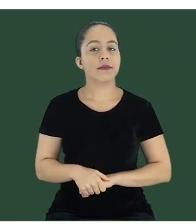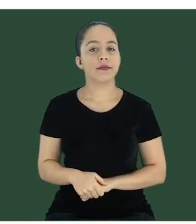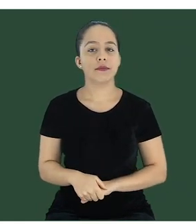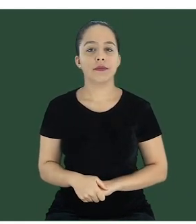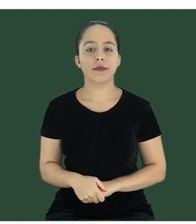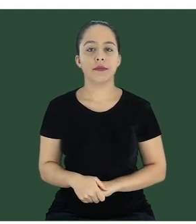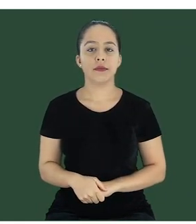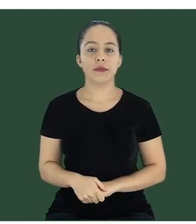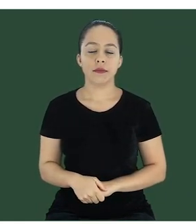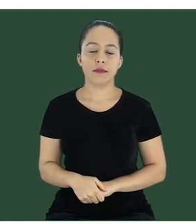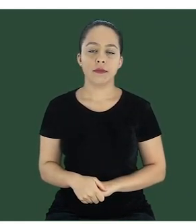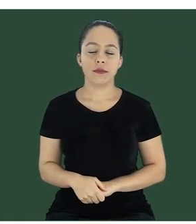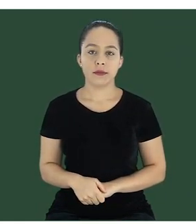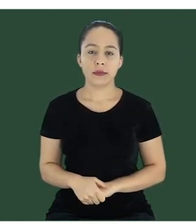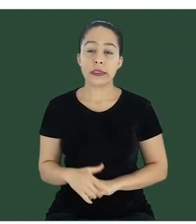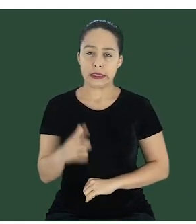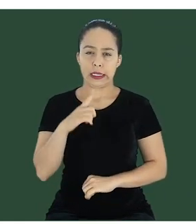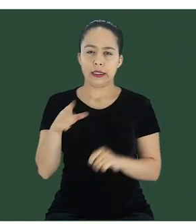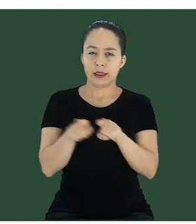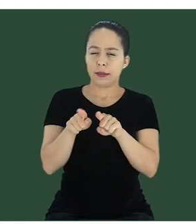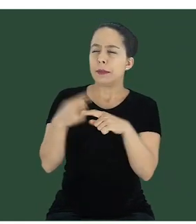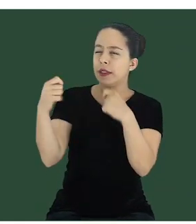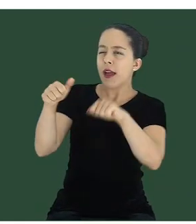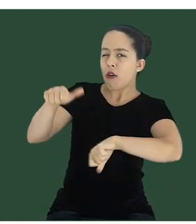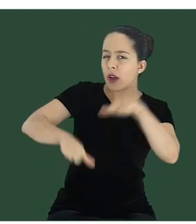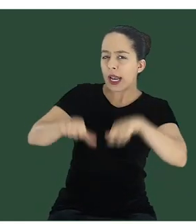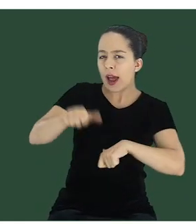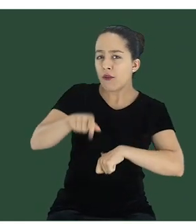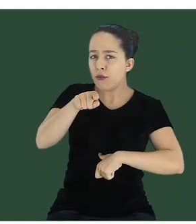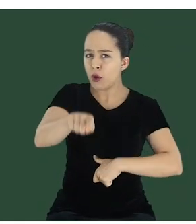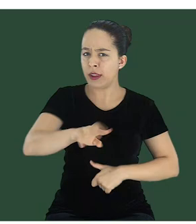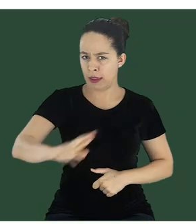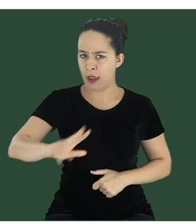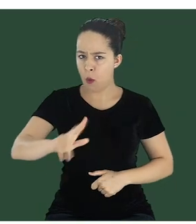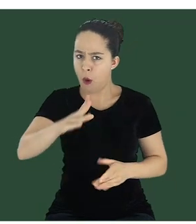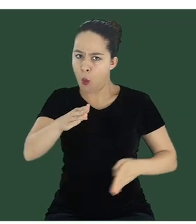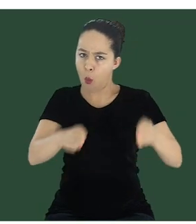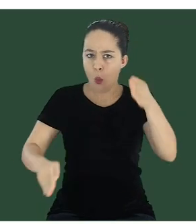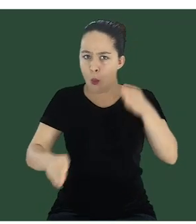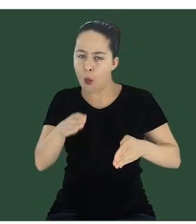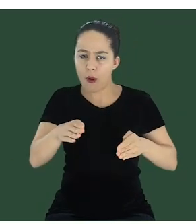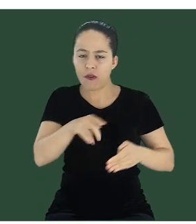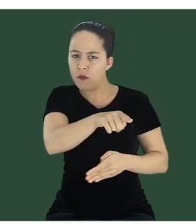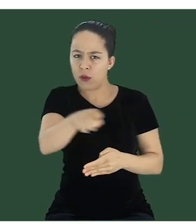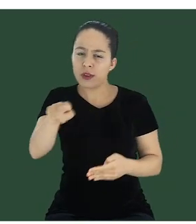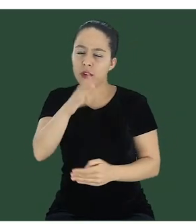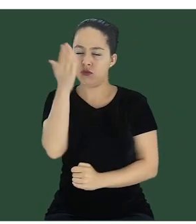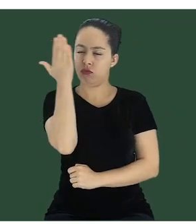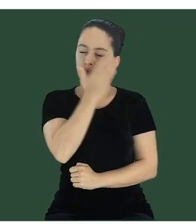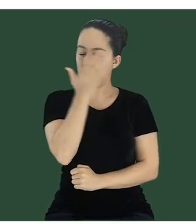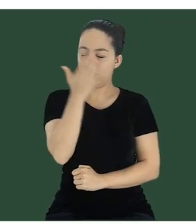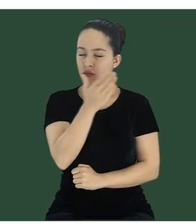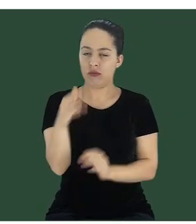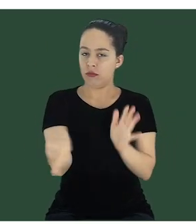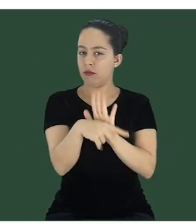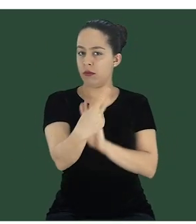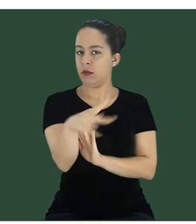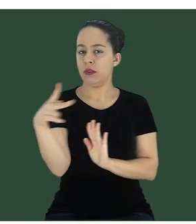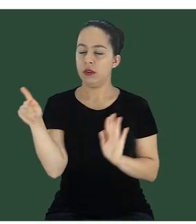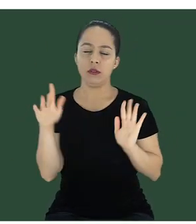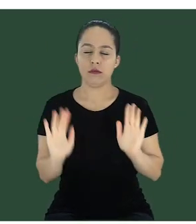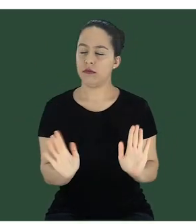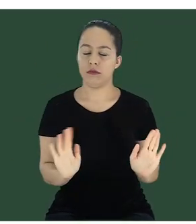Aqui você vai Tem um pequeno capture aqui. Não deve aparecer pra vocês.